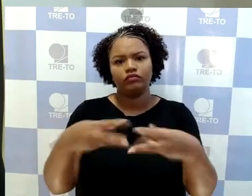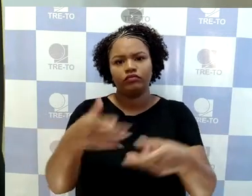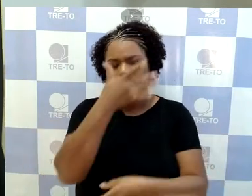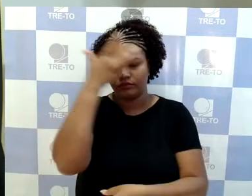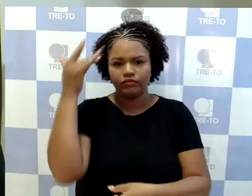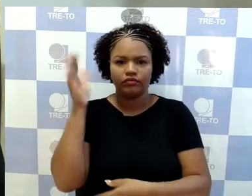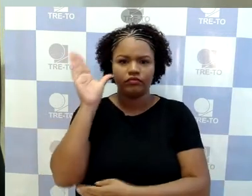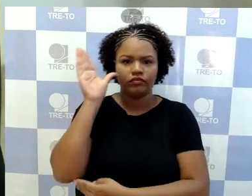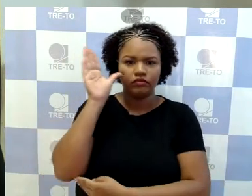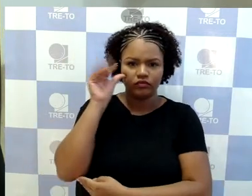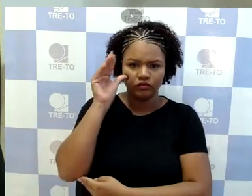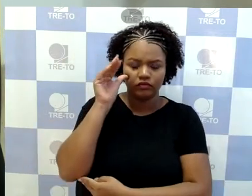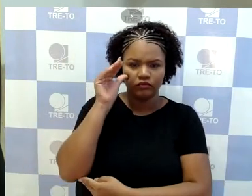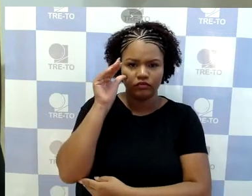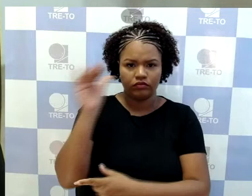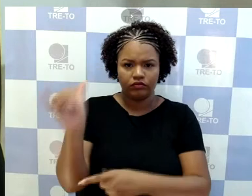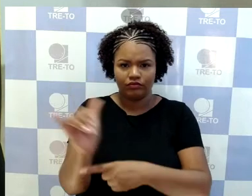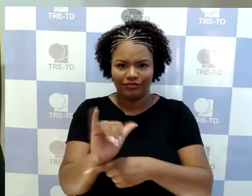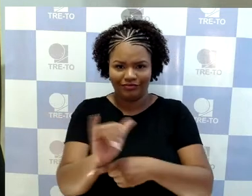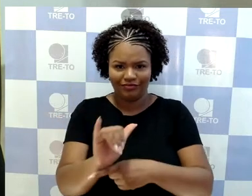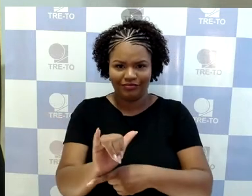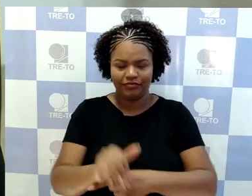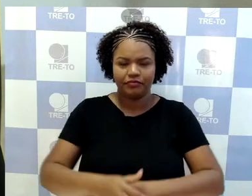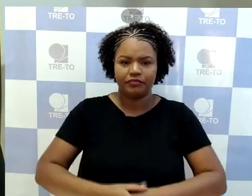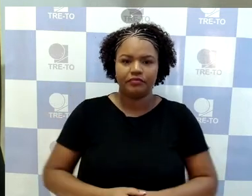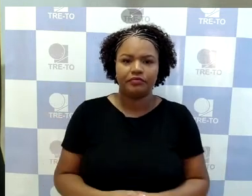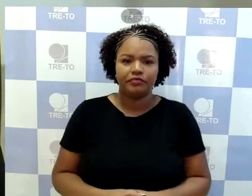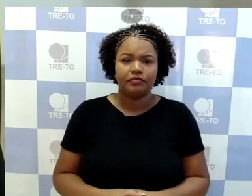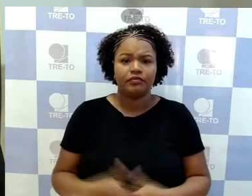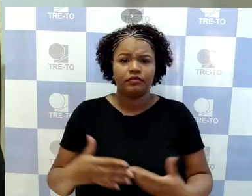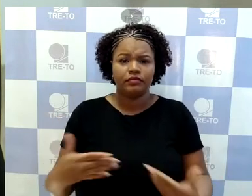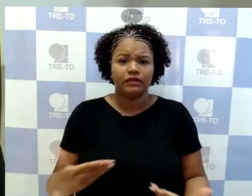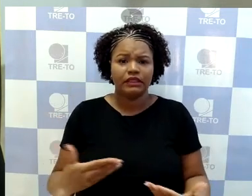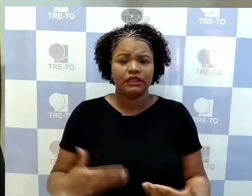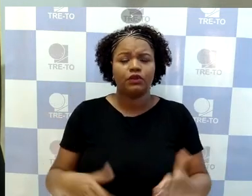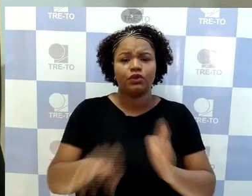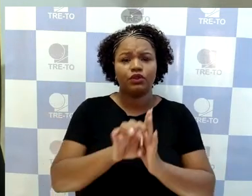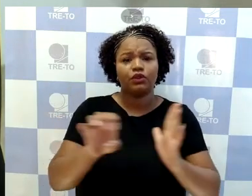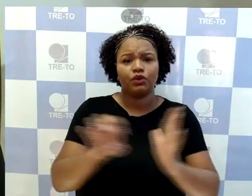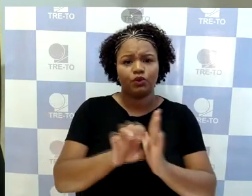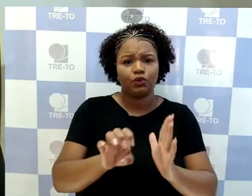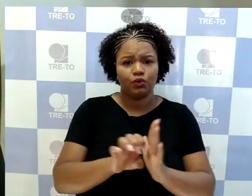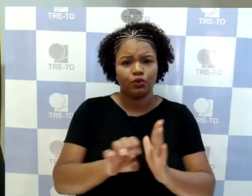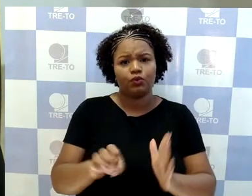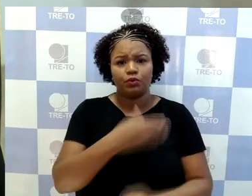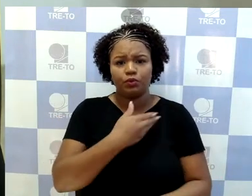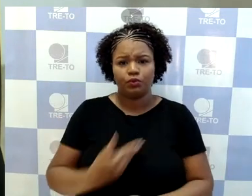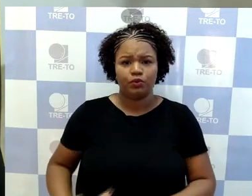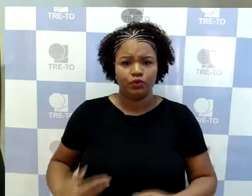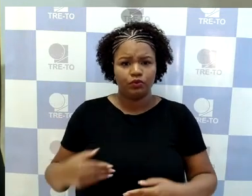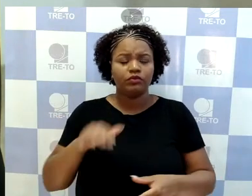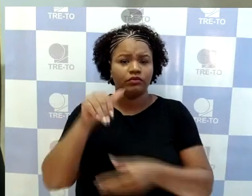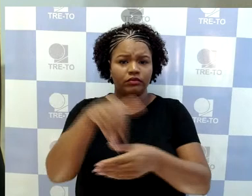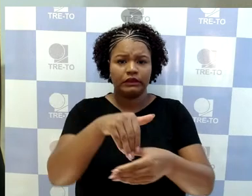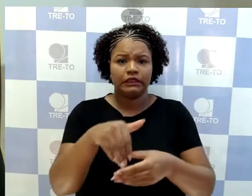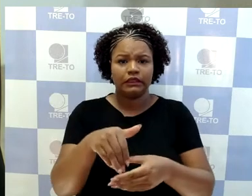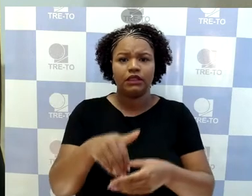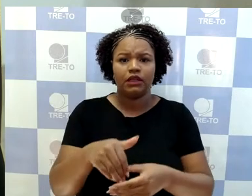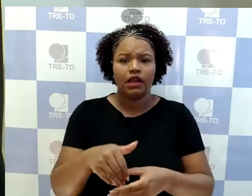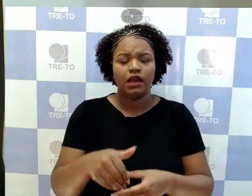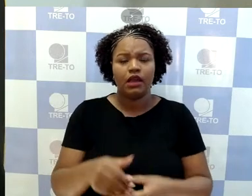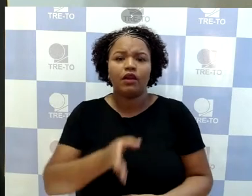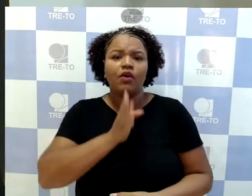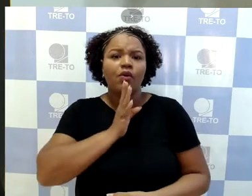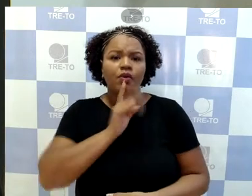sessão. O Ministério Público Eleitoral, ele entende que não assiste razão ao recorrente na espécie, tendo em